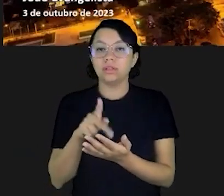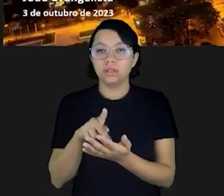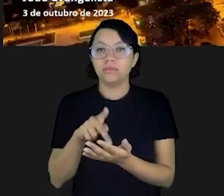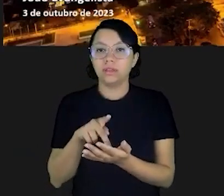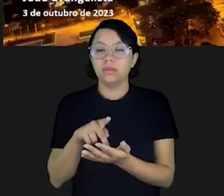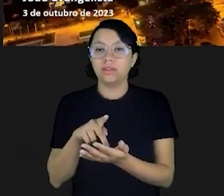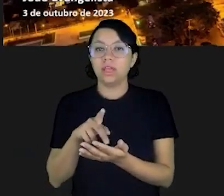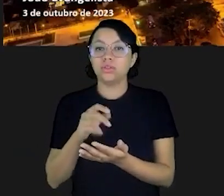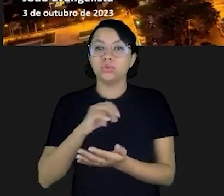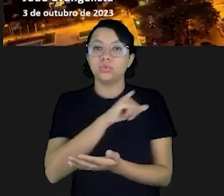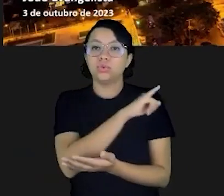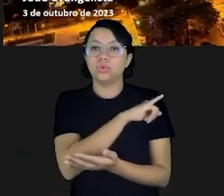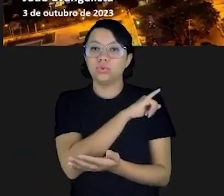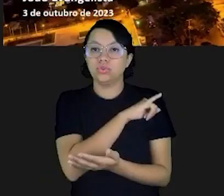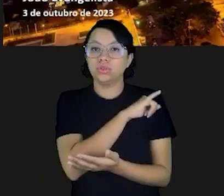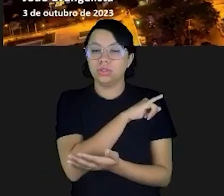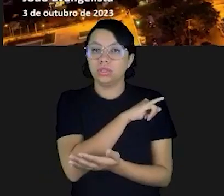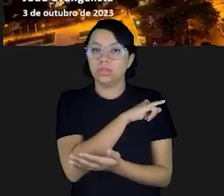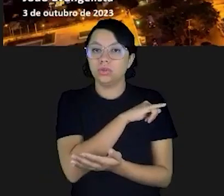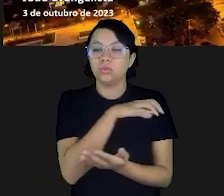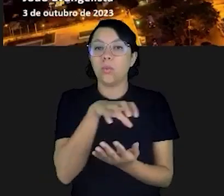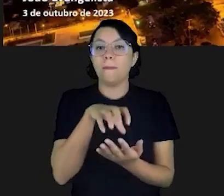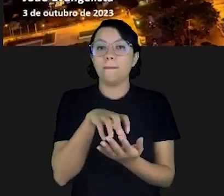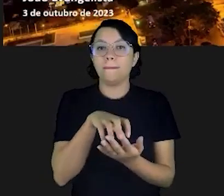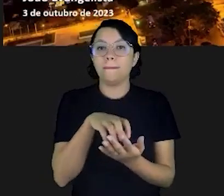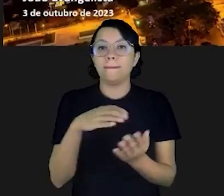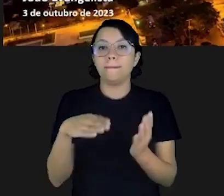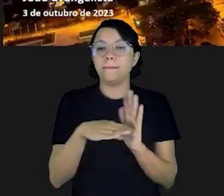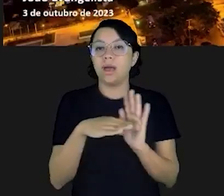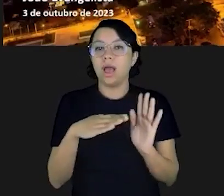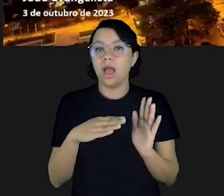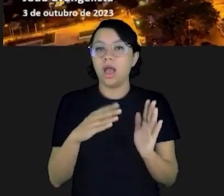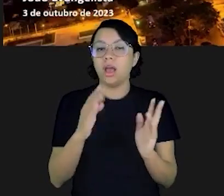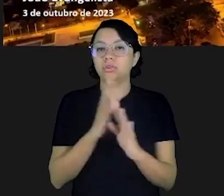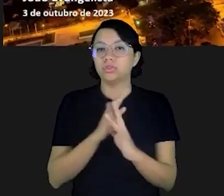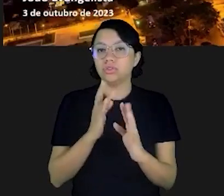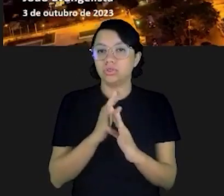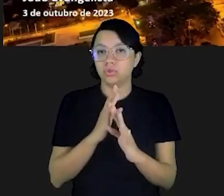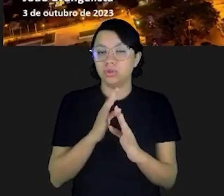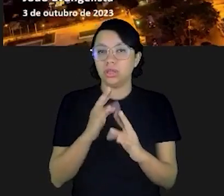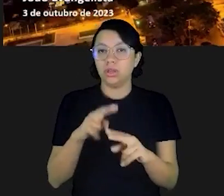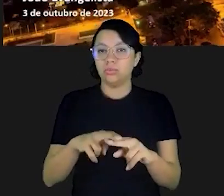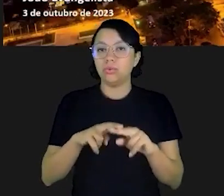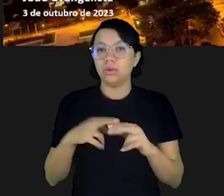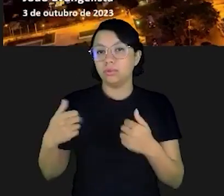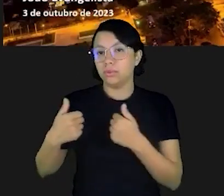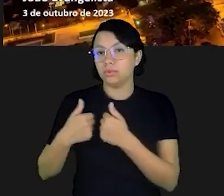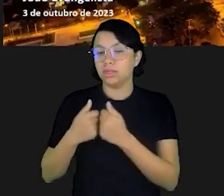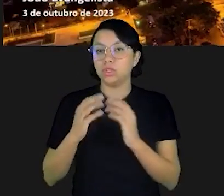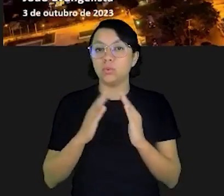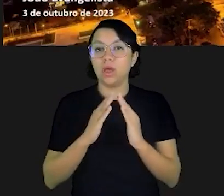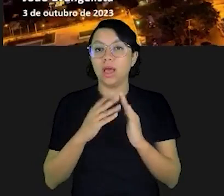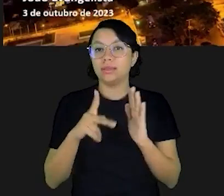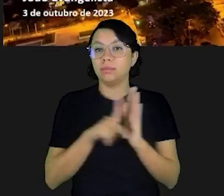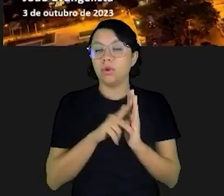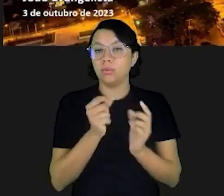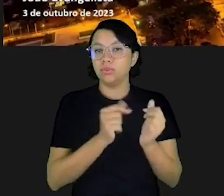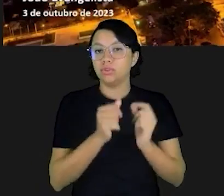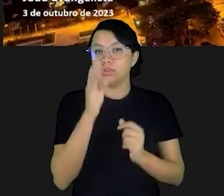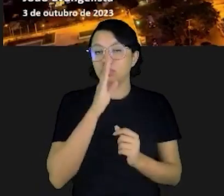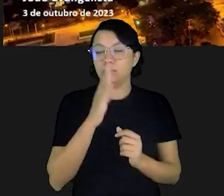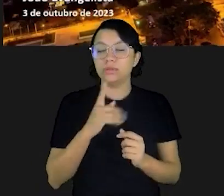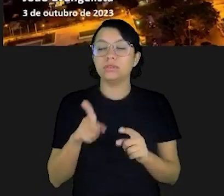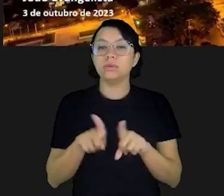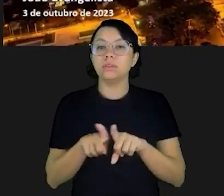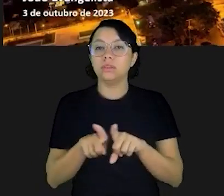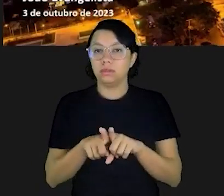sediados no Rio de Janeiro, o Departamento do Meio Circulante, especialmente em função da proximidade com a Casa da Moeda, e o Departamento